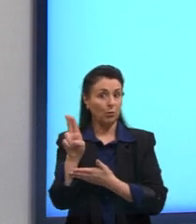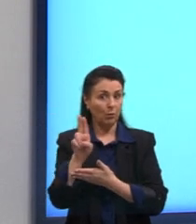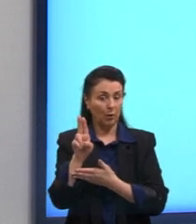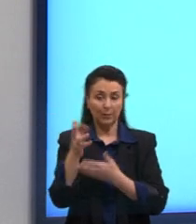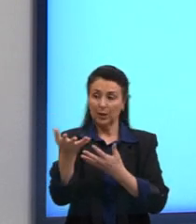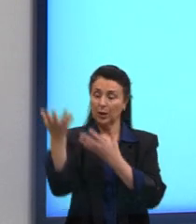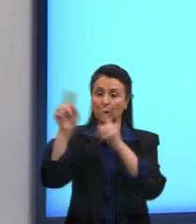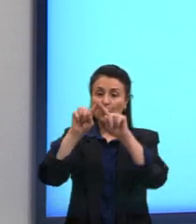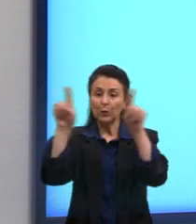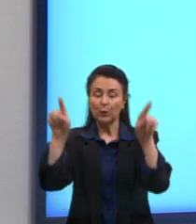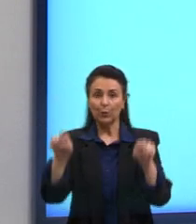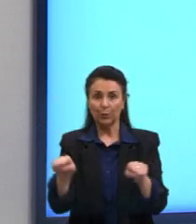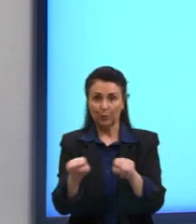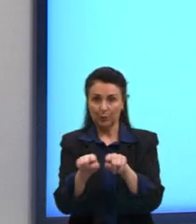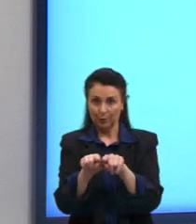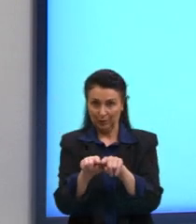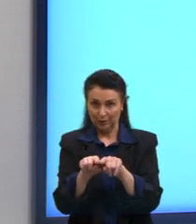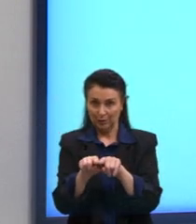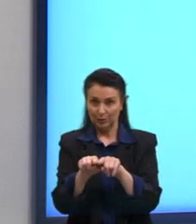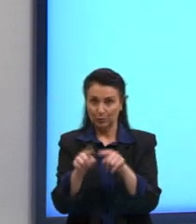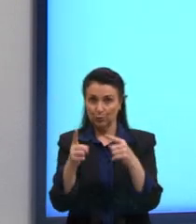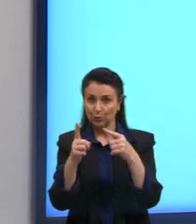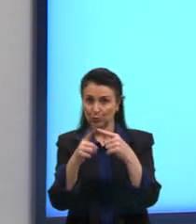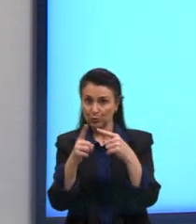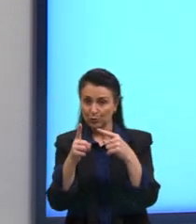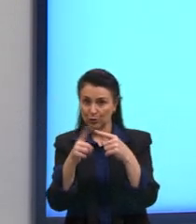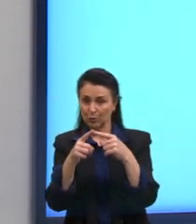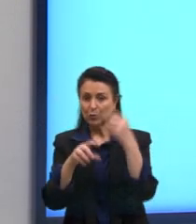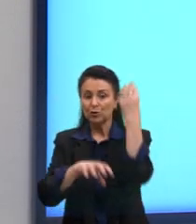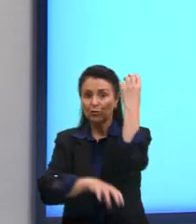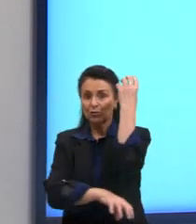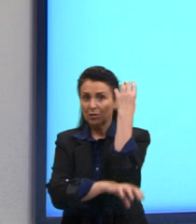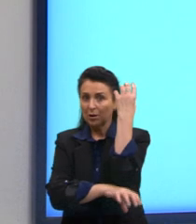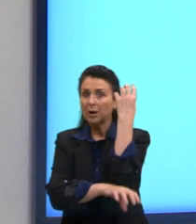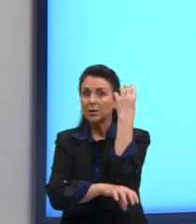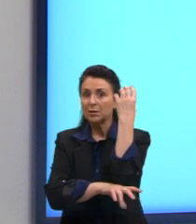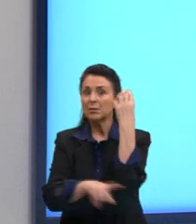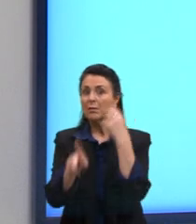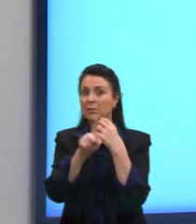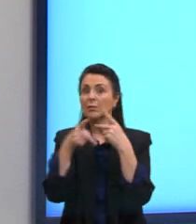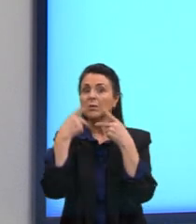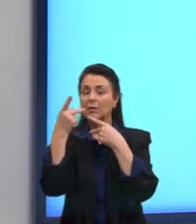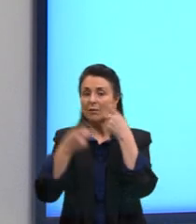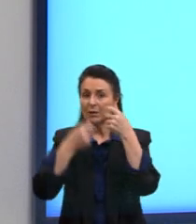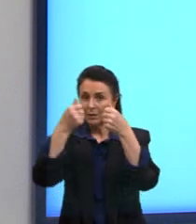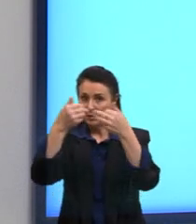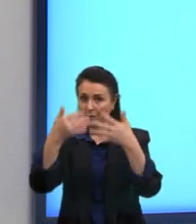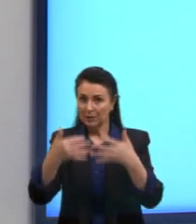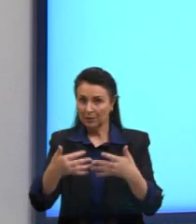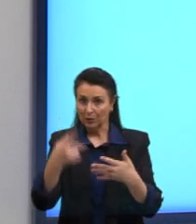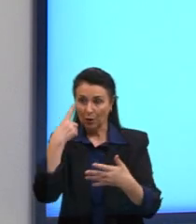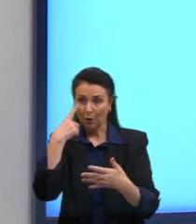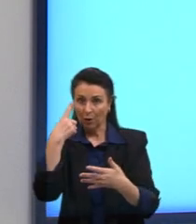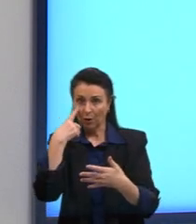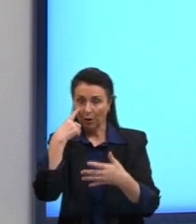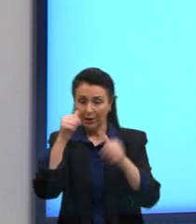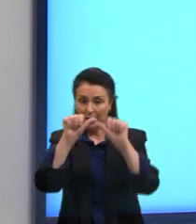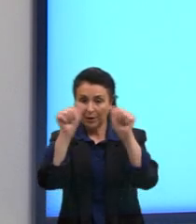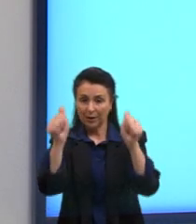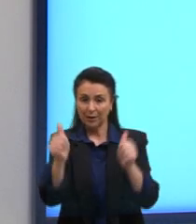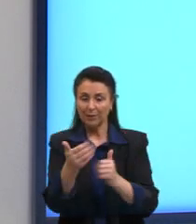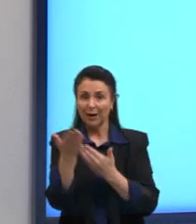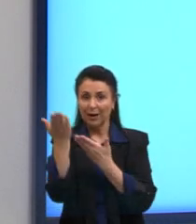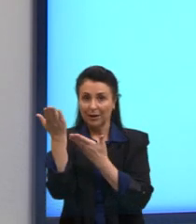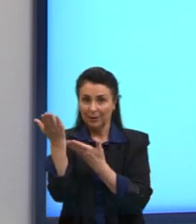raízes perosas, raízes sugadoras, raízes do tipo pineutóforos. Tudo que a gente viu na aula hoje. Qual dessas